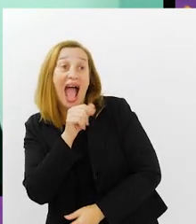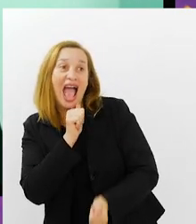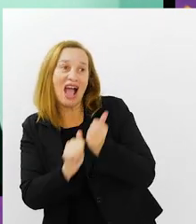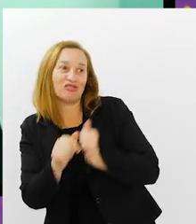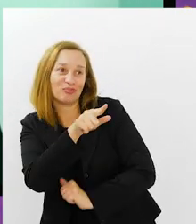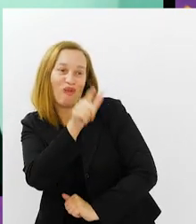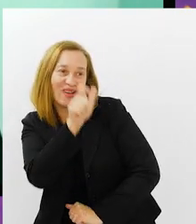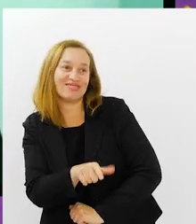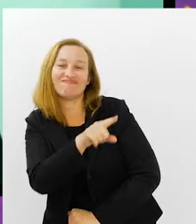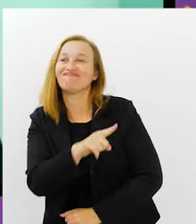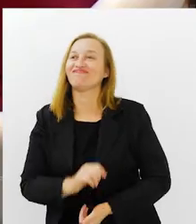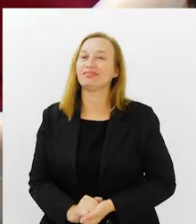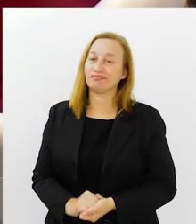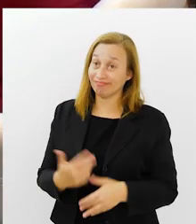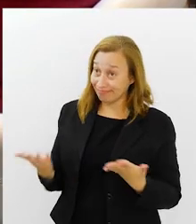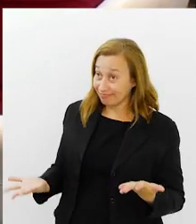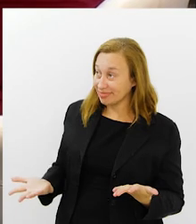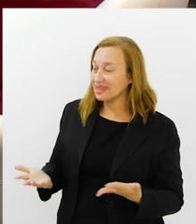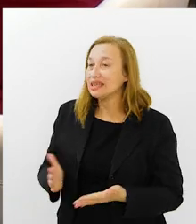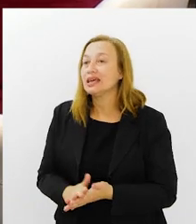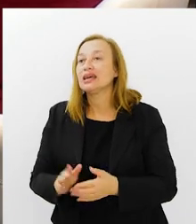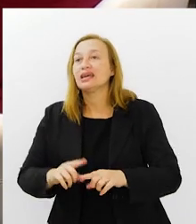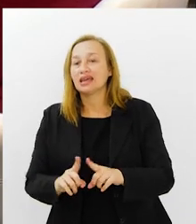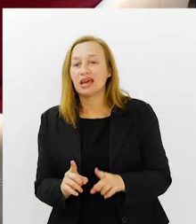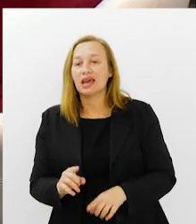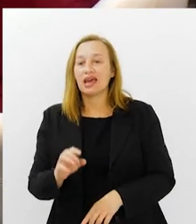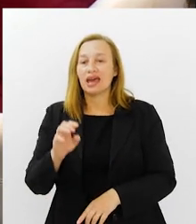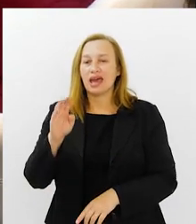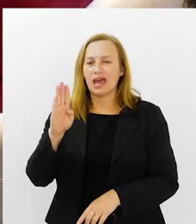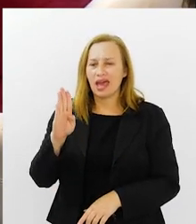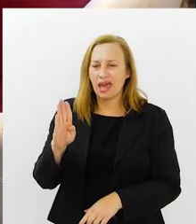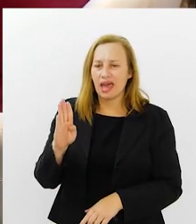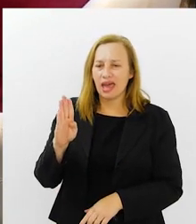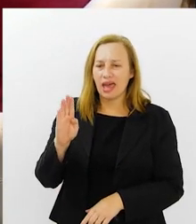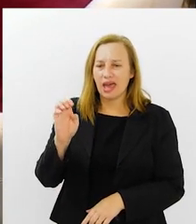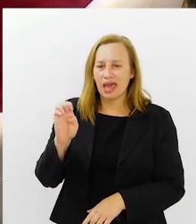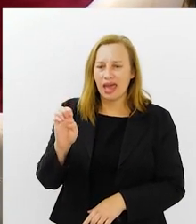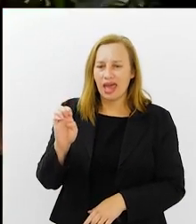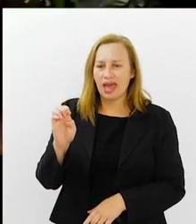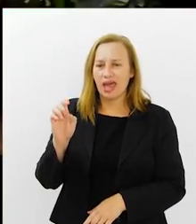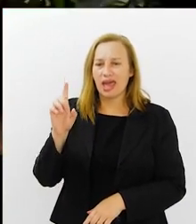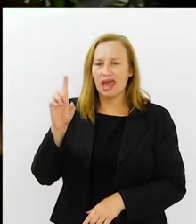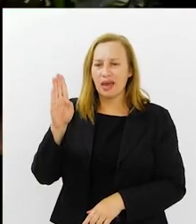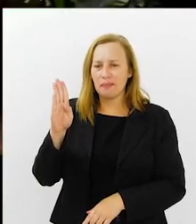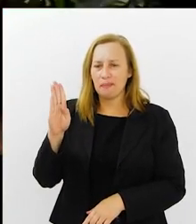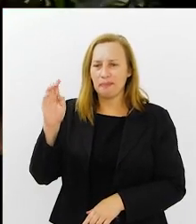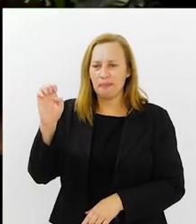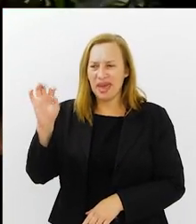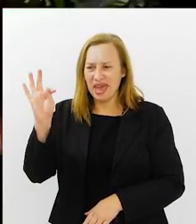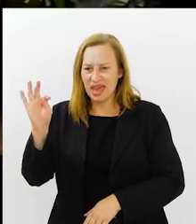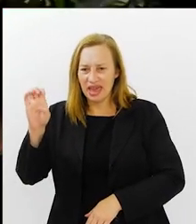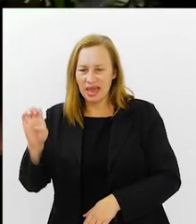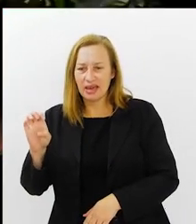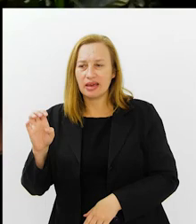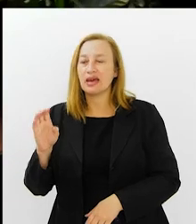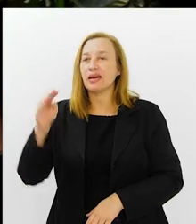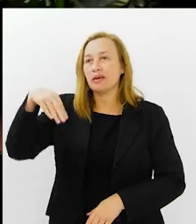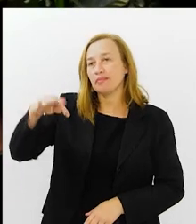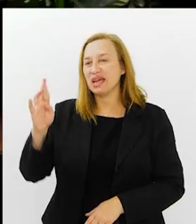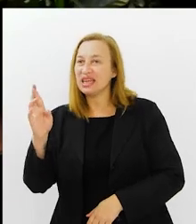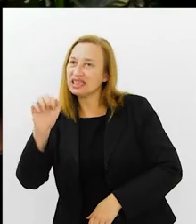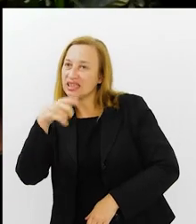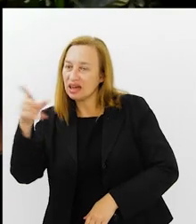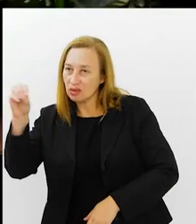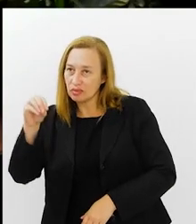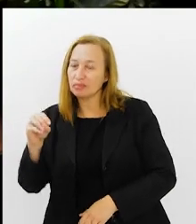entender que ele é jogador. Ó, mas aí teve o Éder Militão. Esse já era mais conhecido, porque o